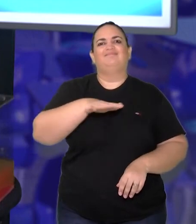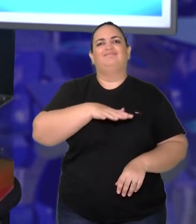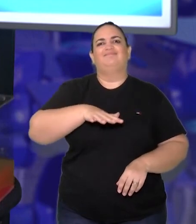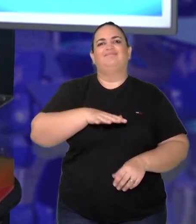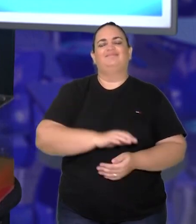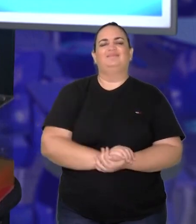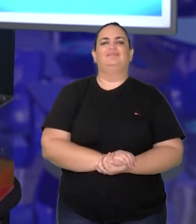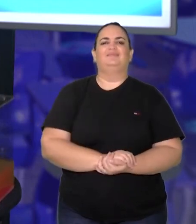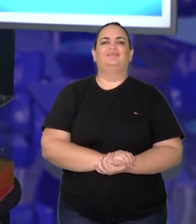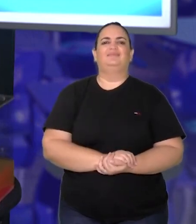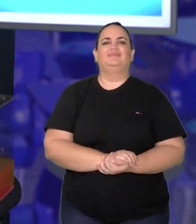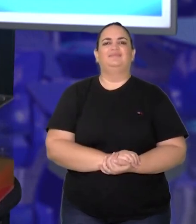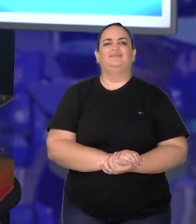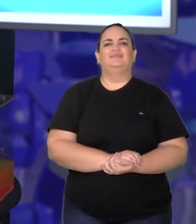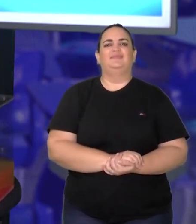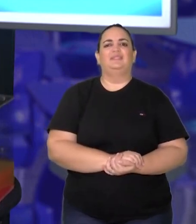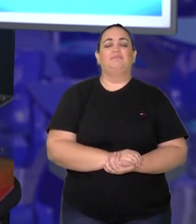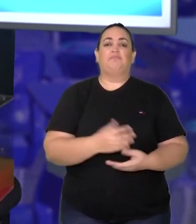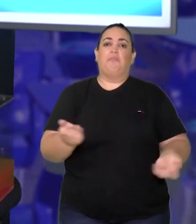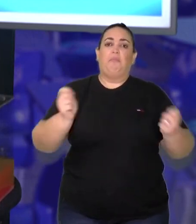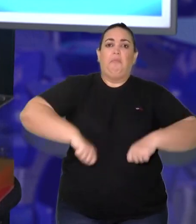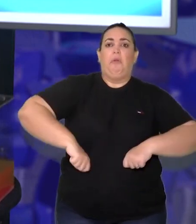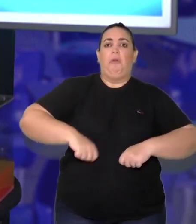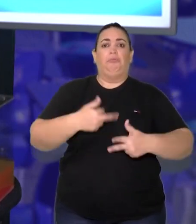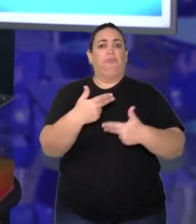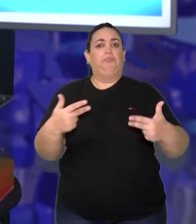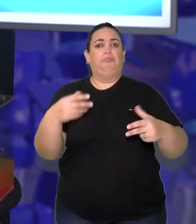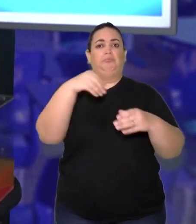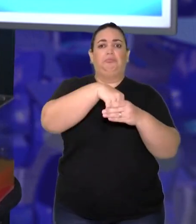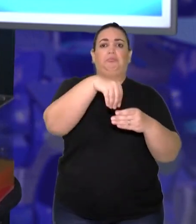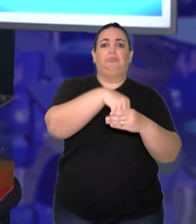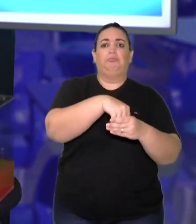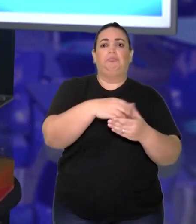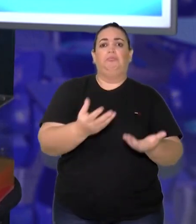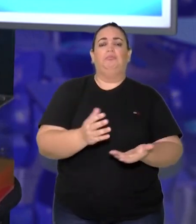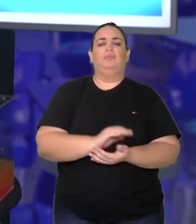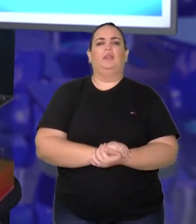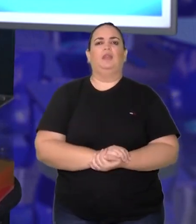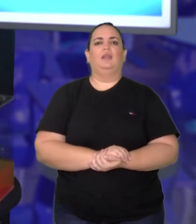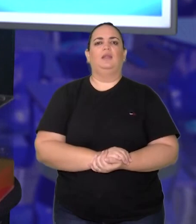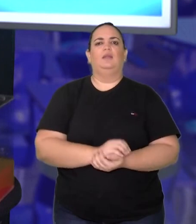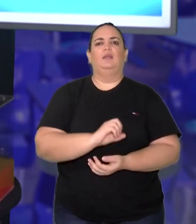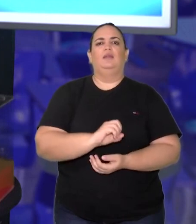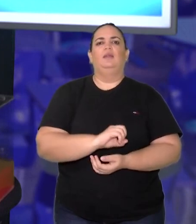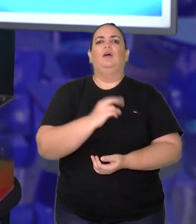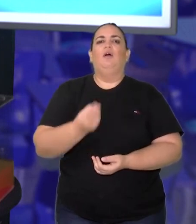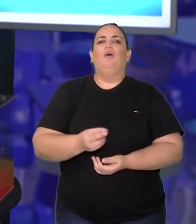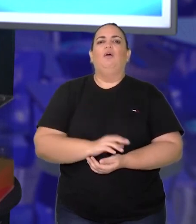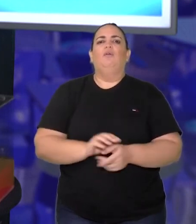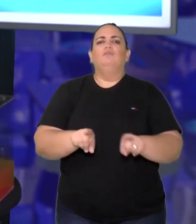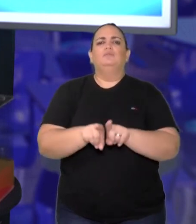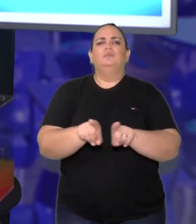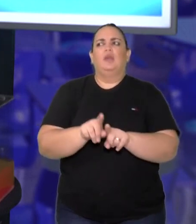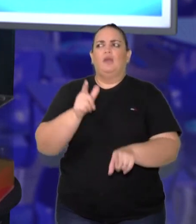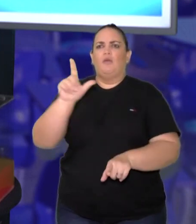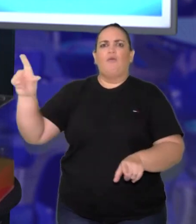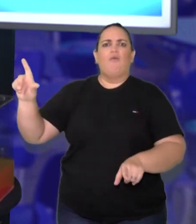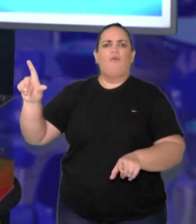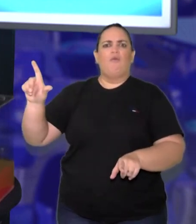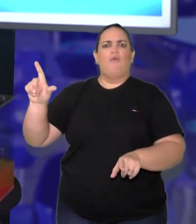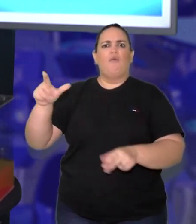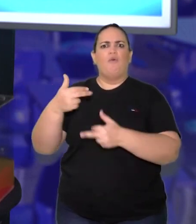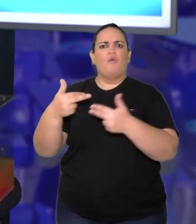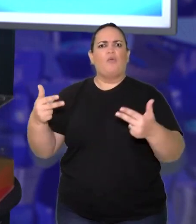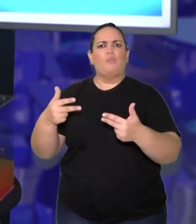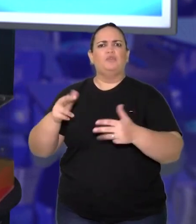volume em algum recipiente, em algum objeto, e dependendo de você associar com outro objeto ou outro corpo,